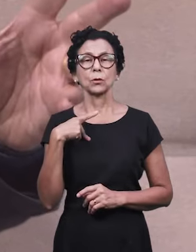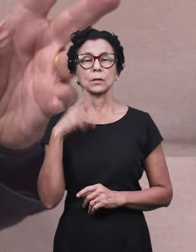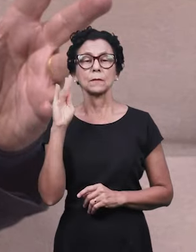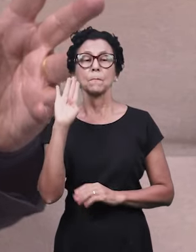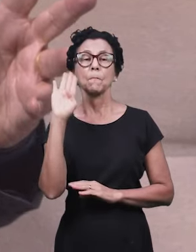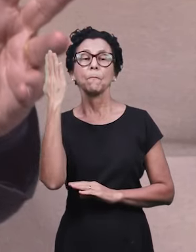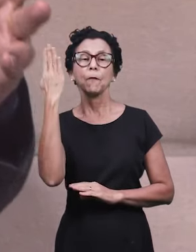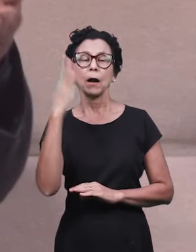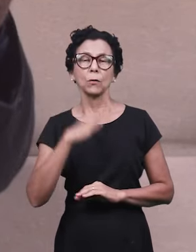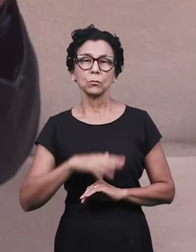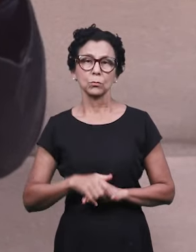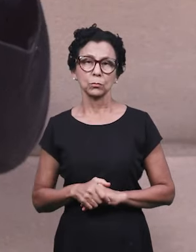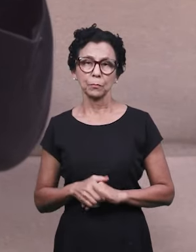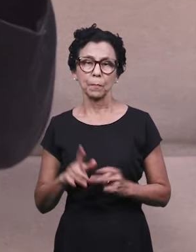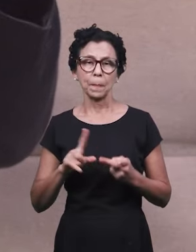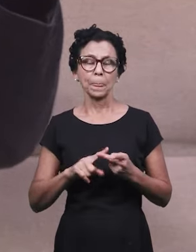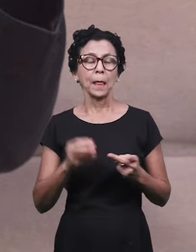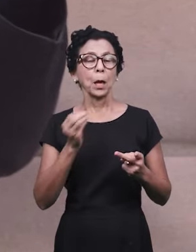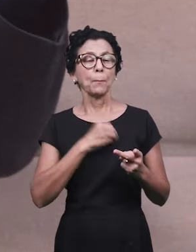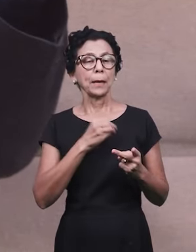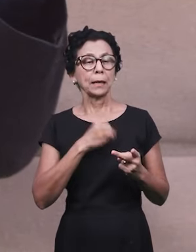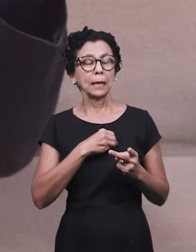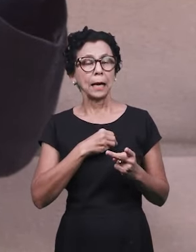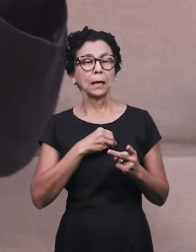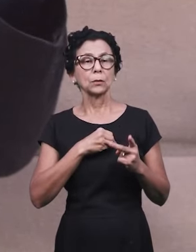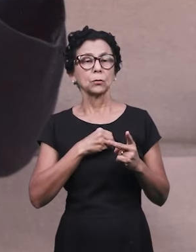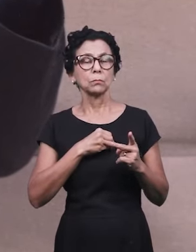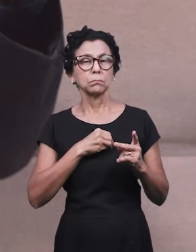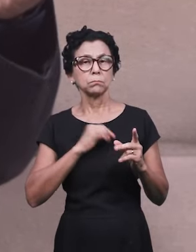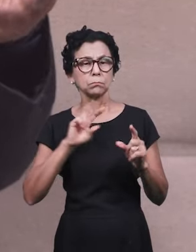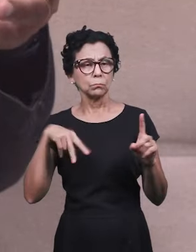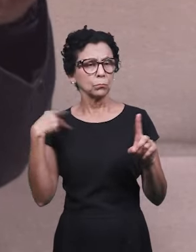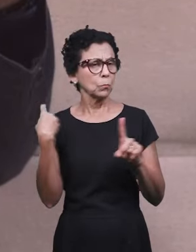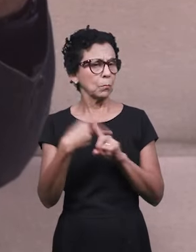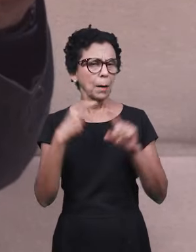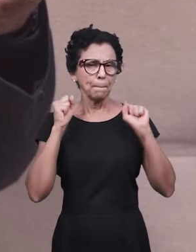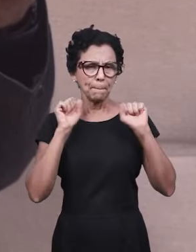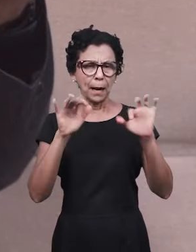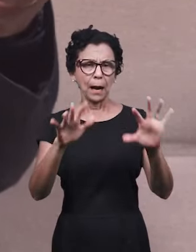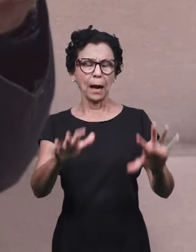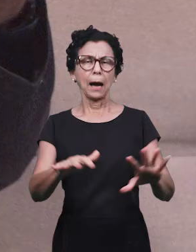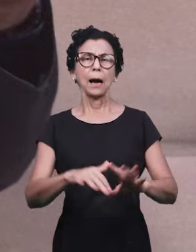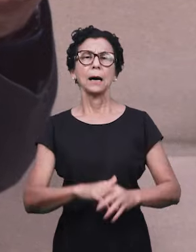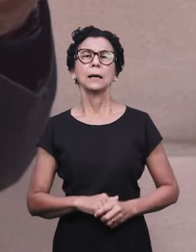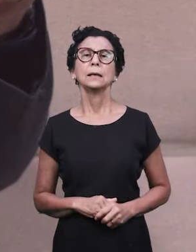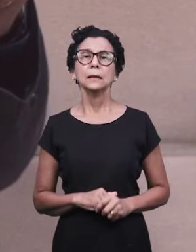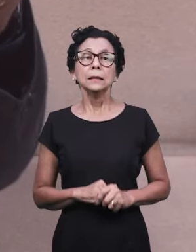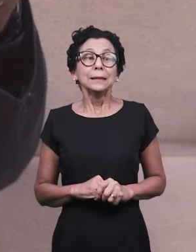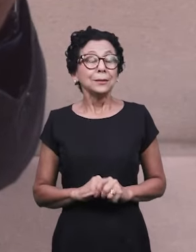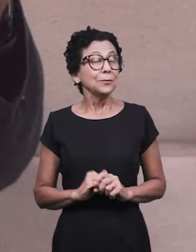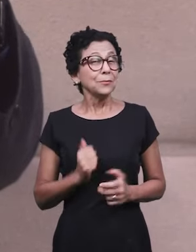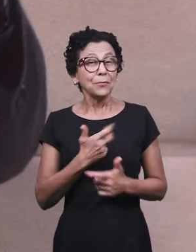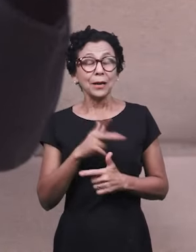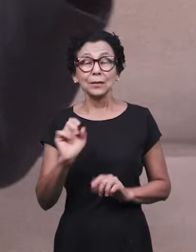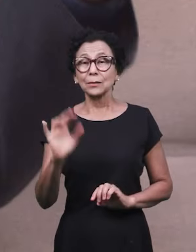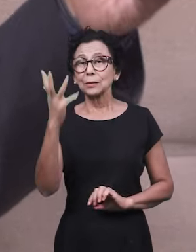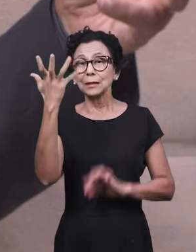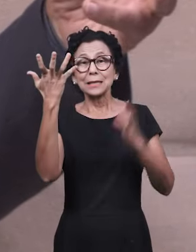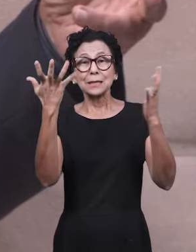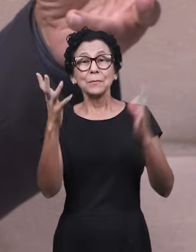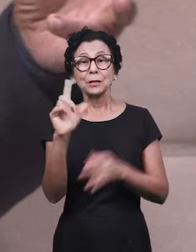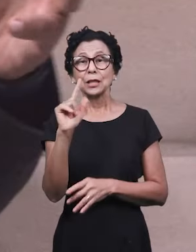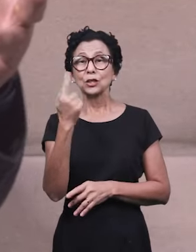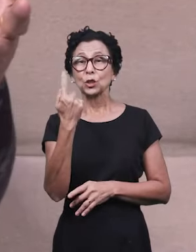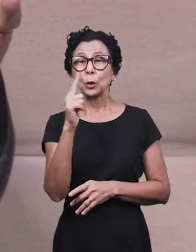iniquidade, mas ele elencou também sinais que chamam a atenção de todo mundo.